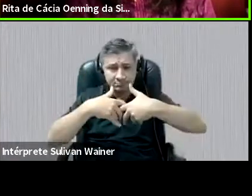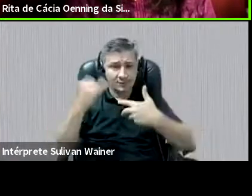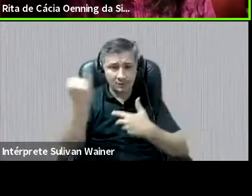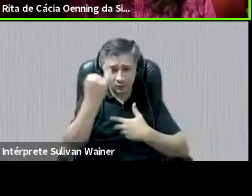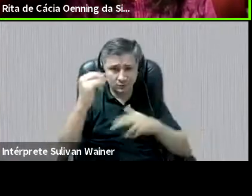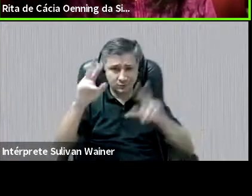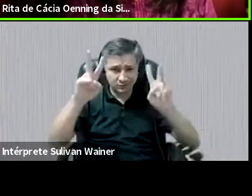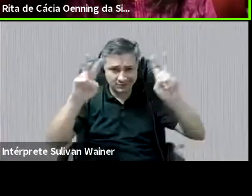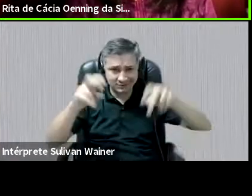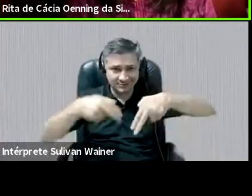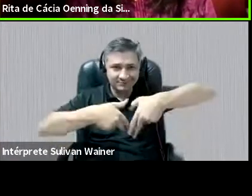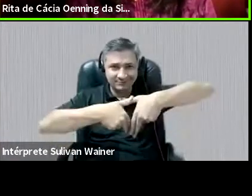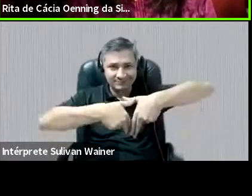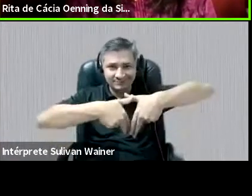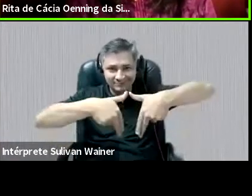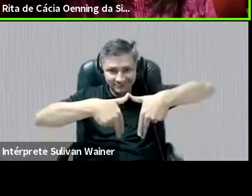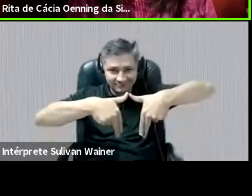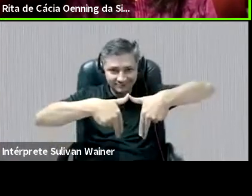gênero,